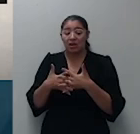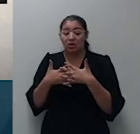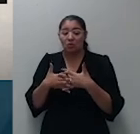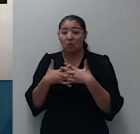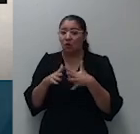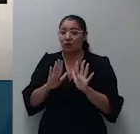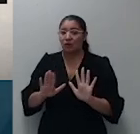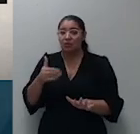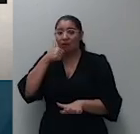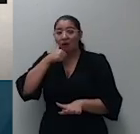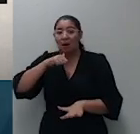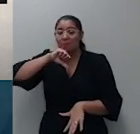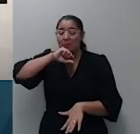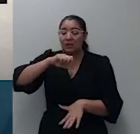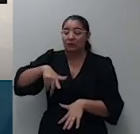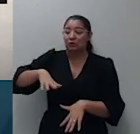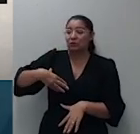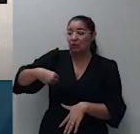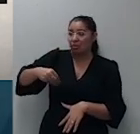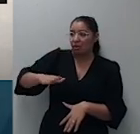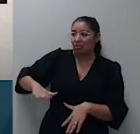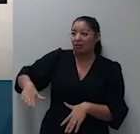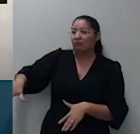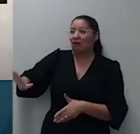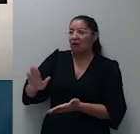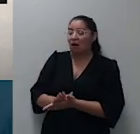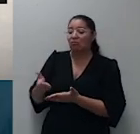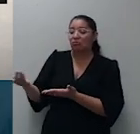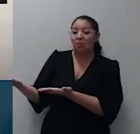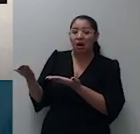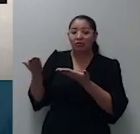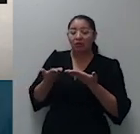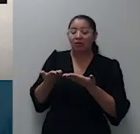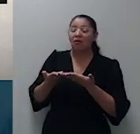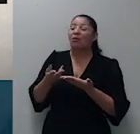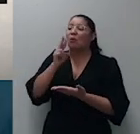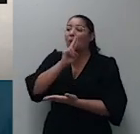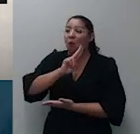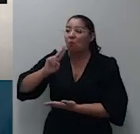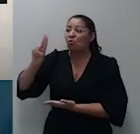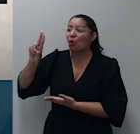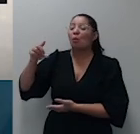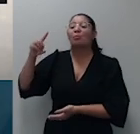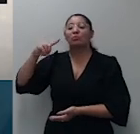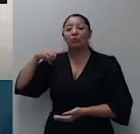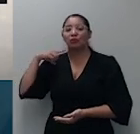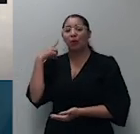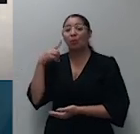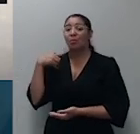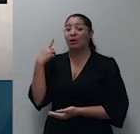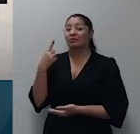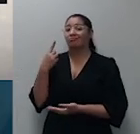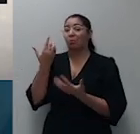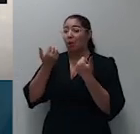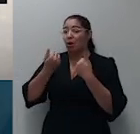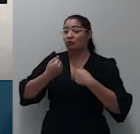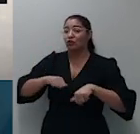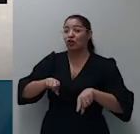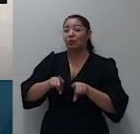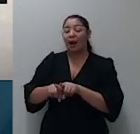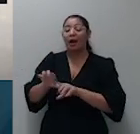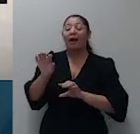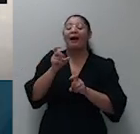legitimadas a contratar em nome dos menores advogados pois isso cabia a quem administrava os